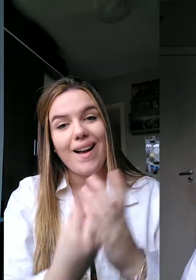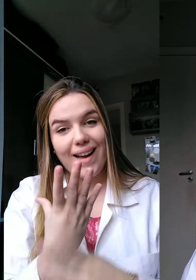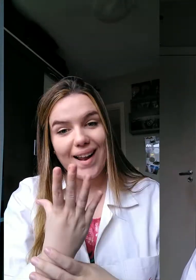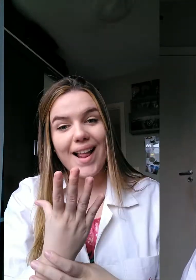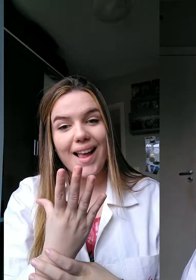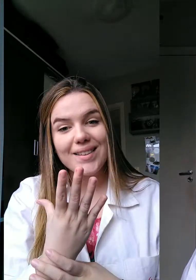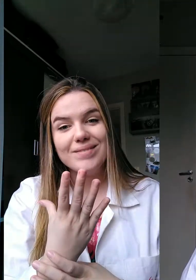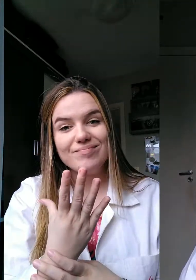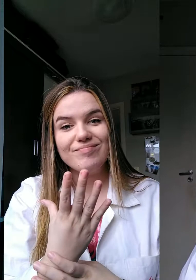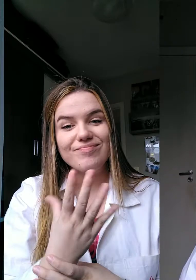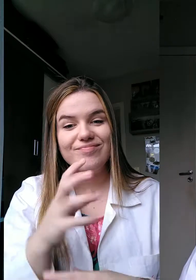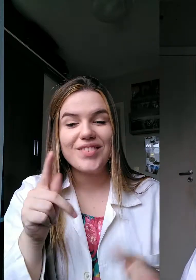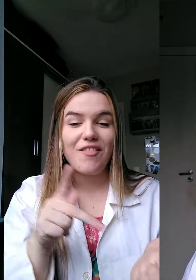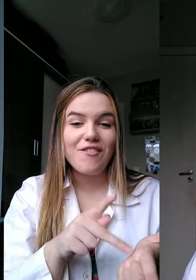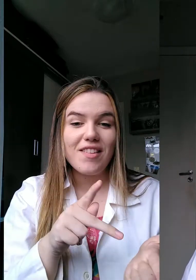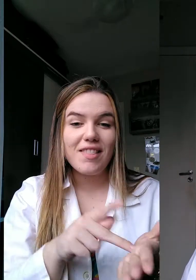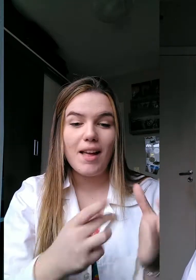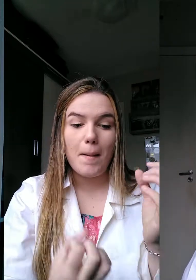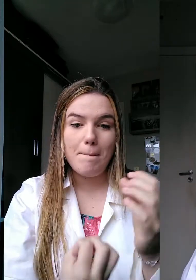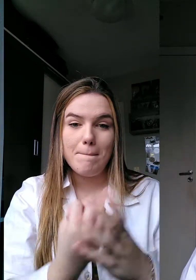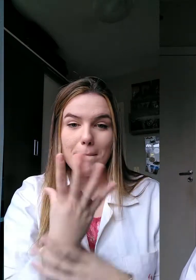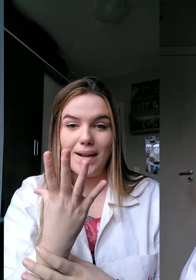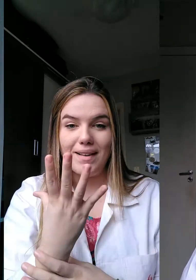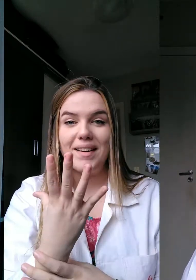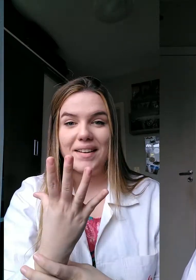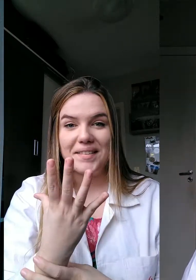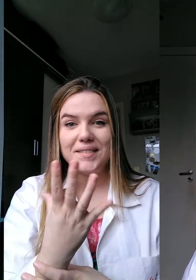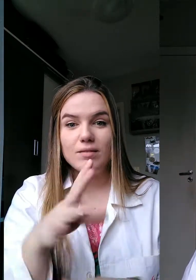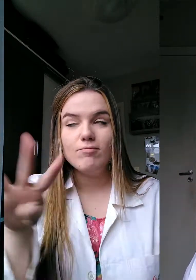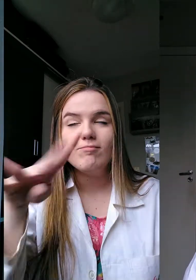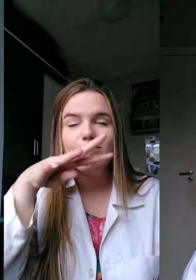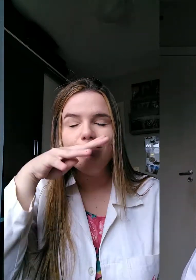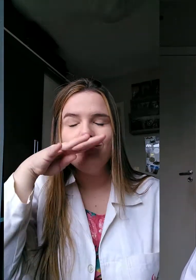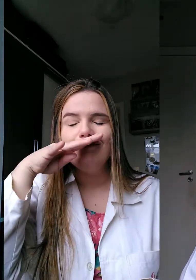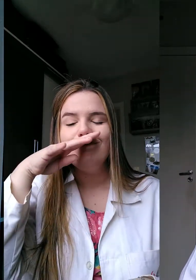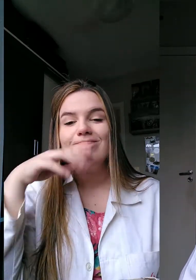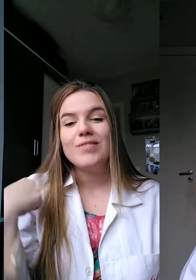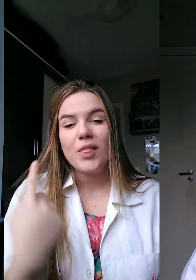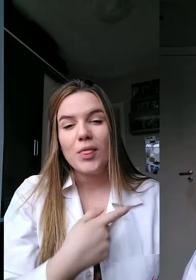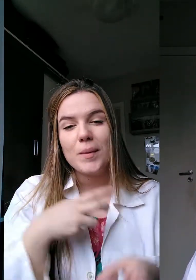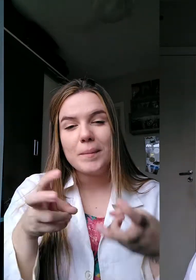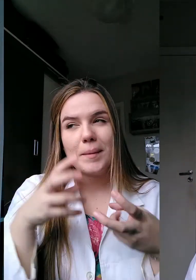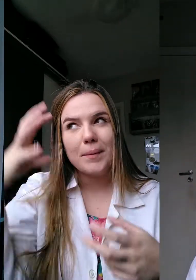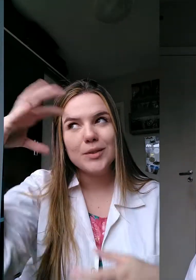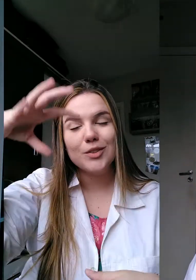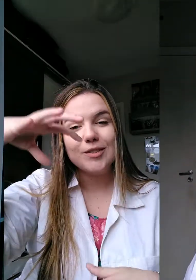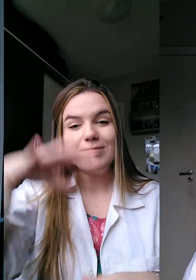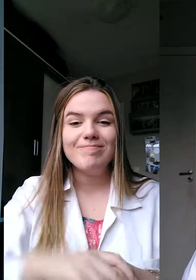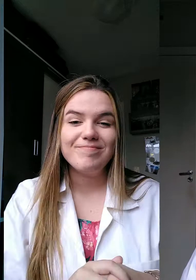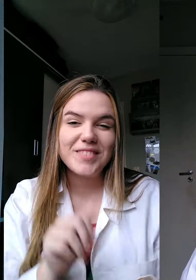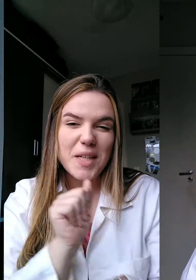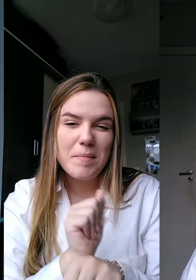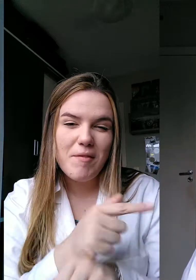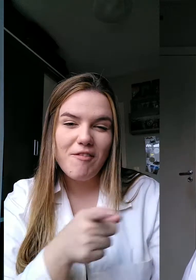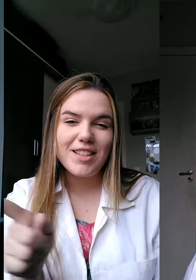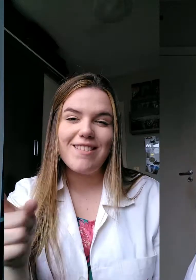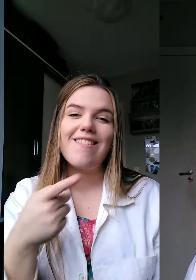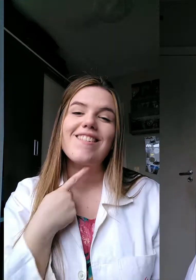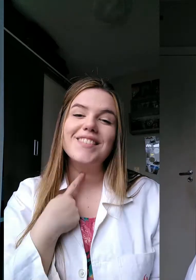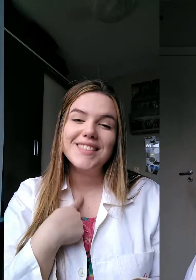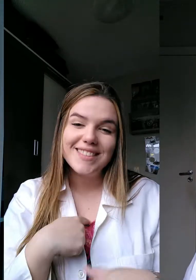produzido por uma substância que as bactérias Streptomyces produzem, chamada de geosmina.